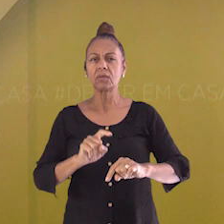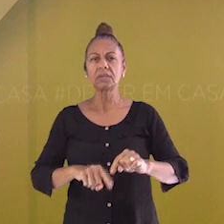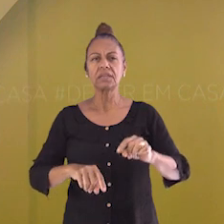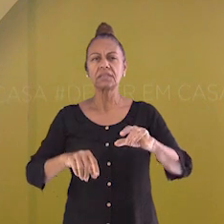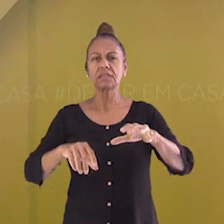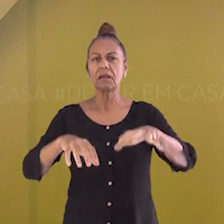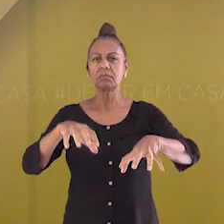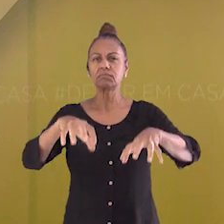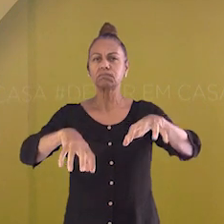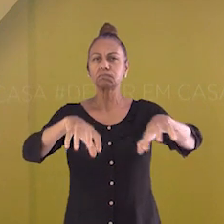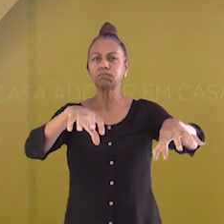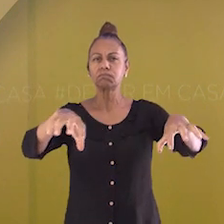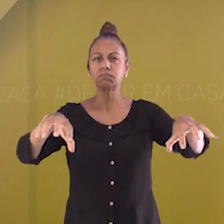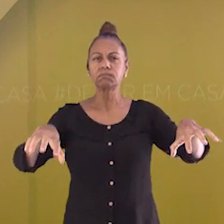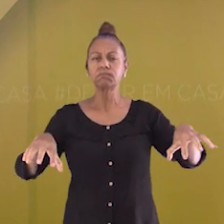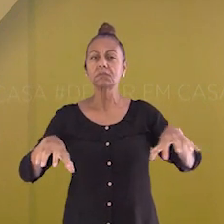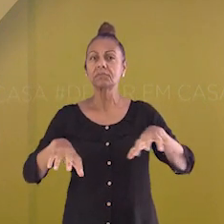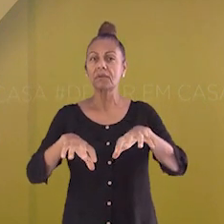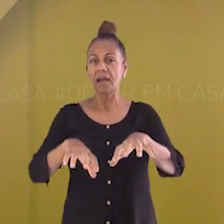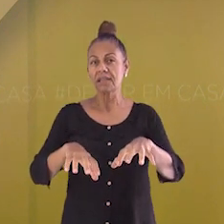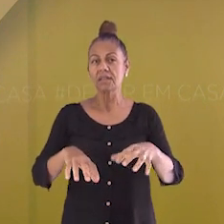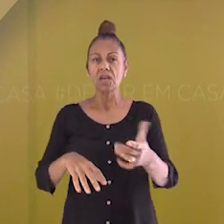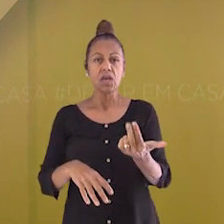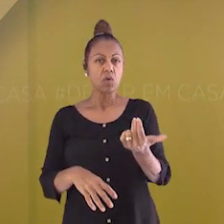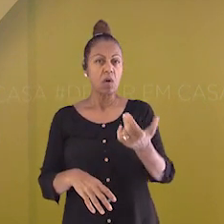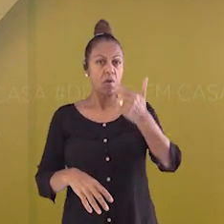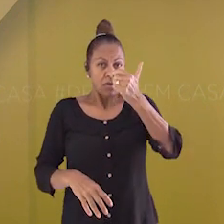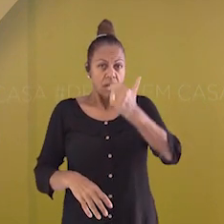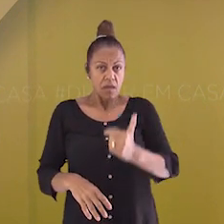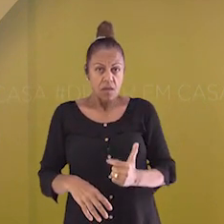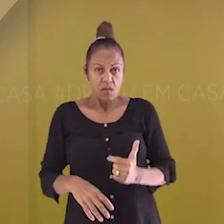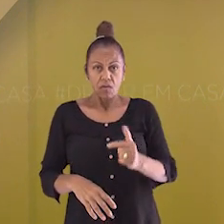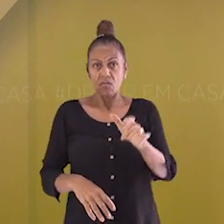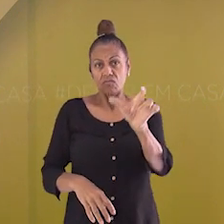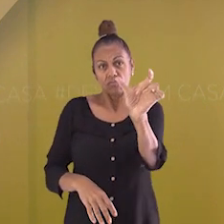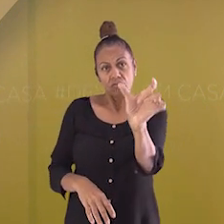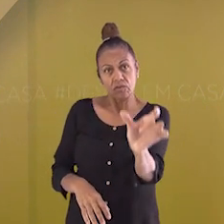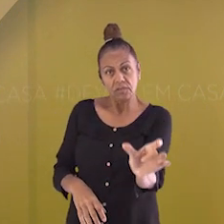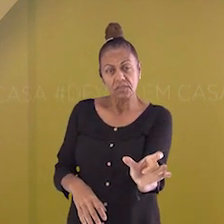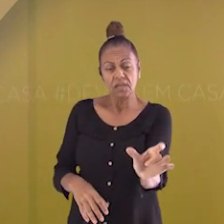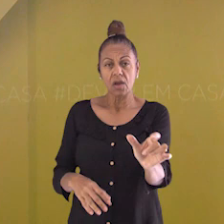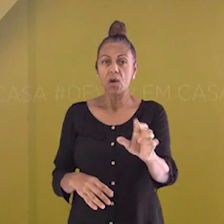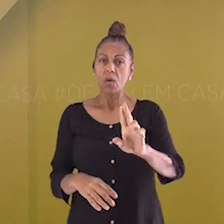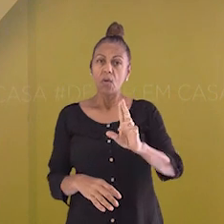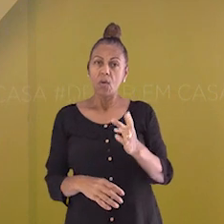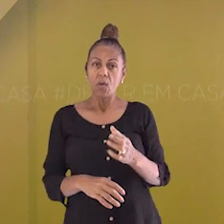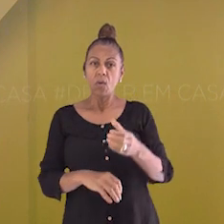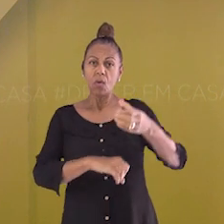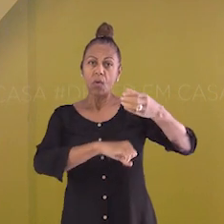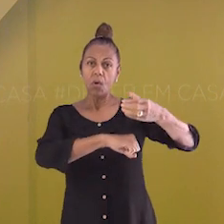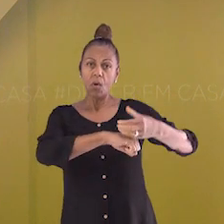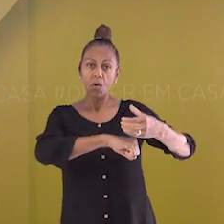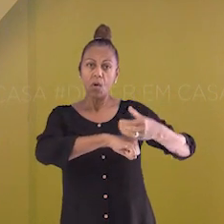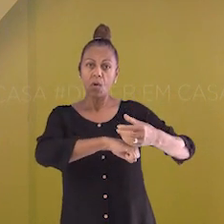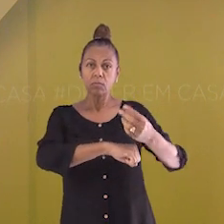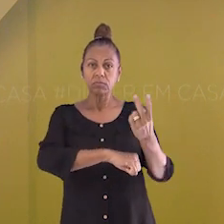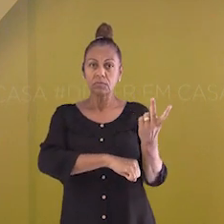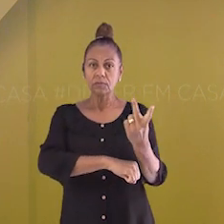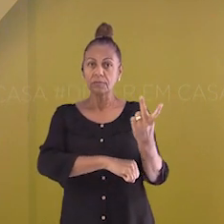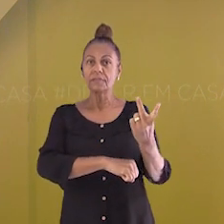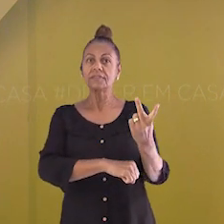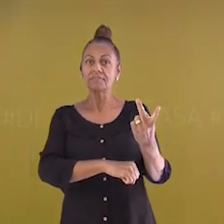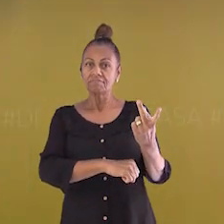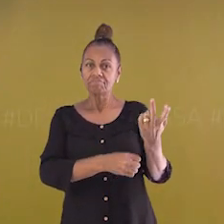Sendo assim, tanto eu, como você, ou até mesmo estes dois copos, somos feitos de